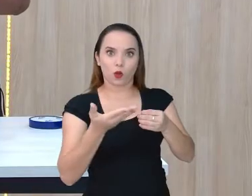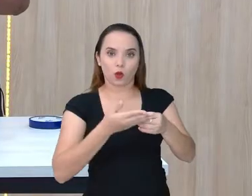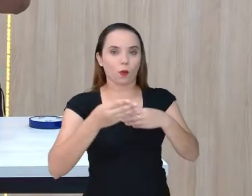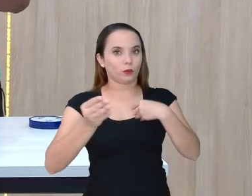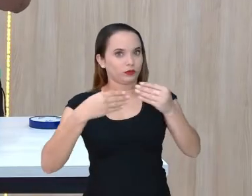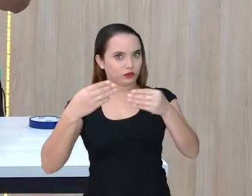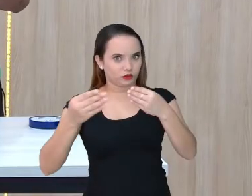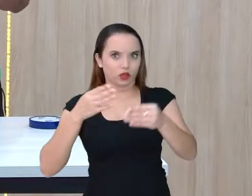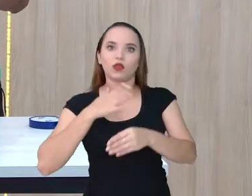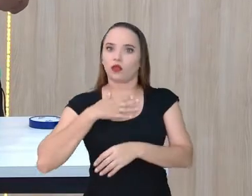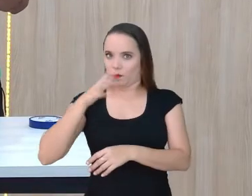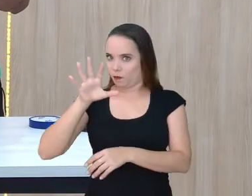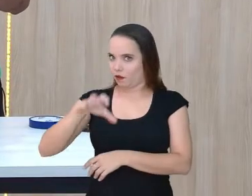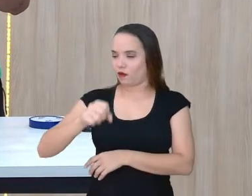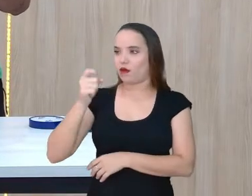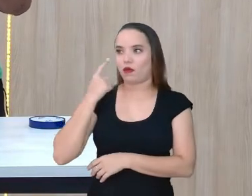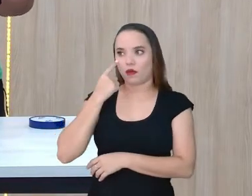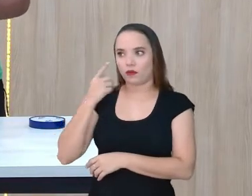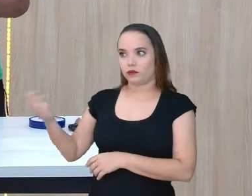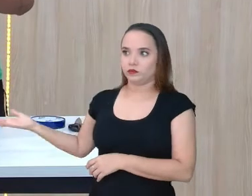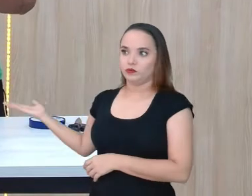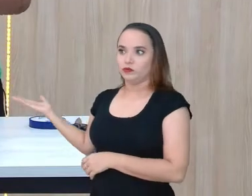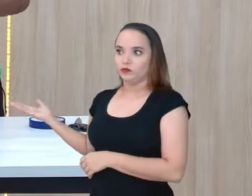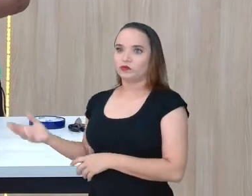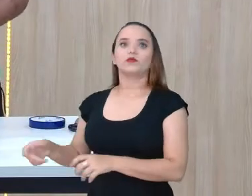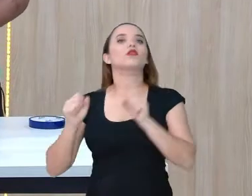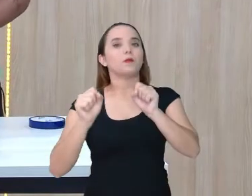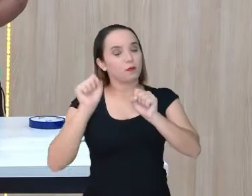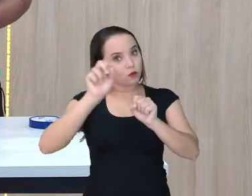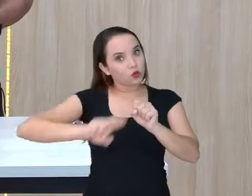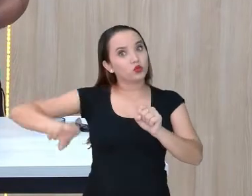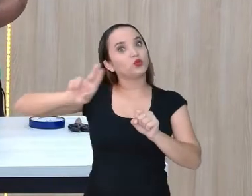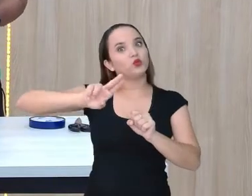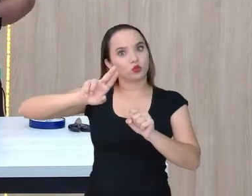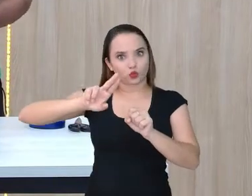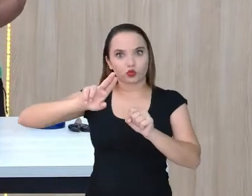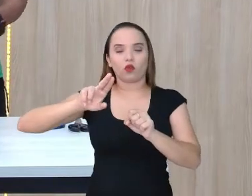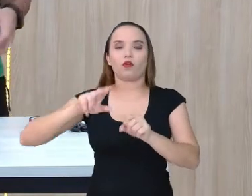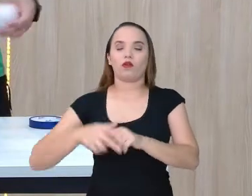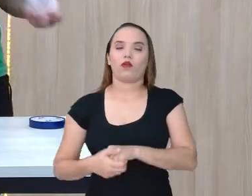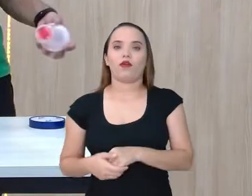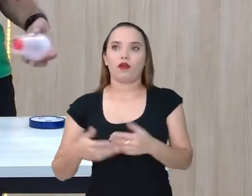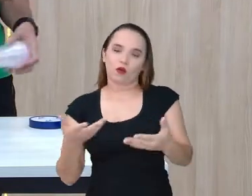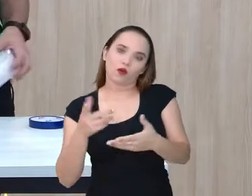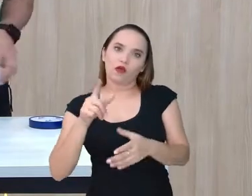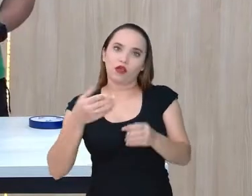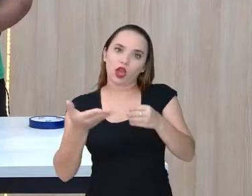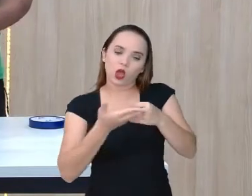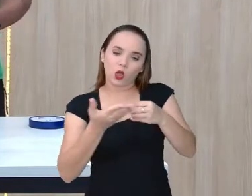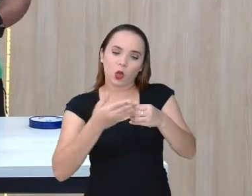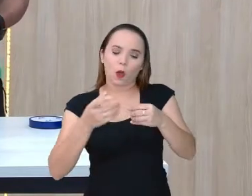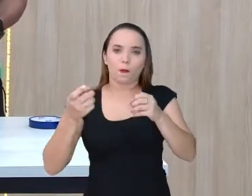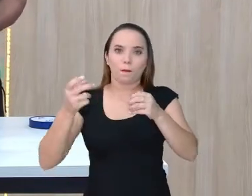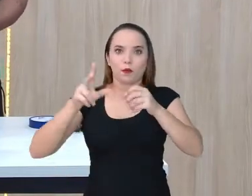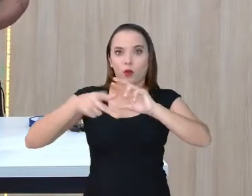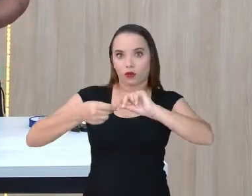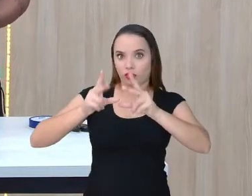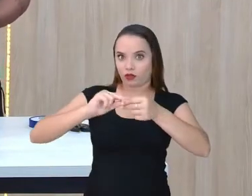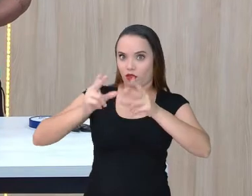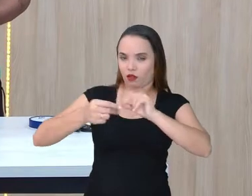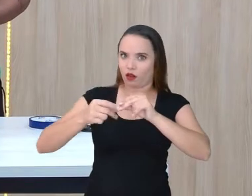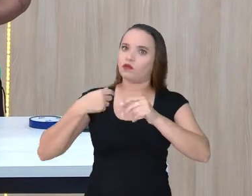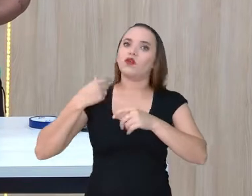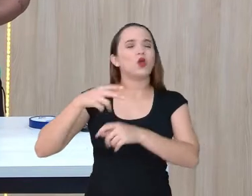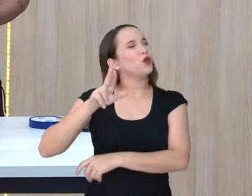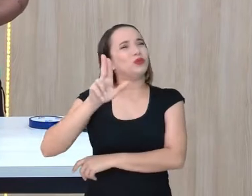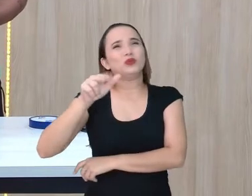descartáveis, né? Que a gente pode reutilizar, né? A gente diz, copos descartáveis. Eu nunca descarto copos assim de